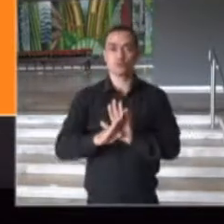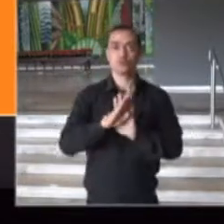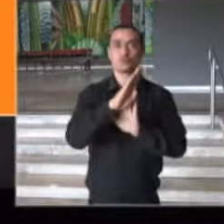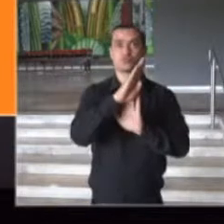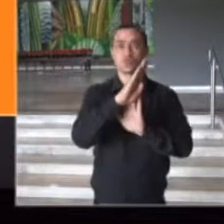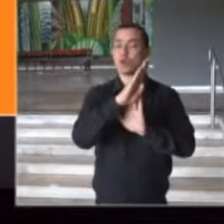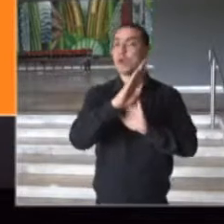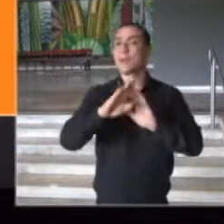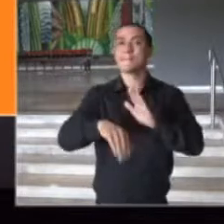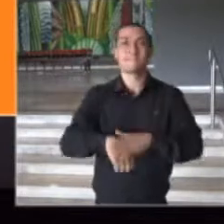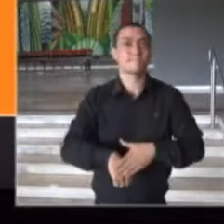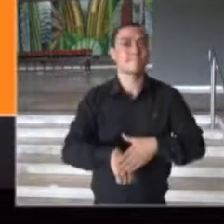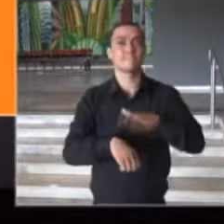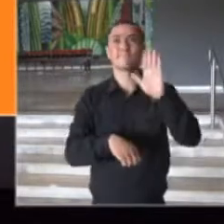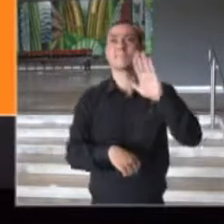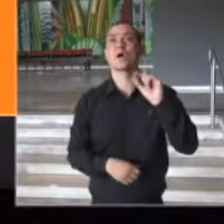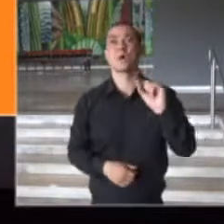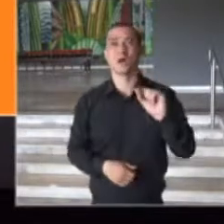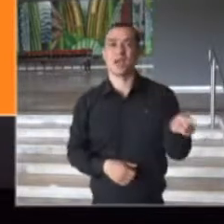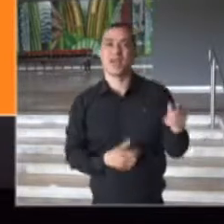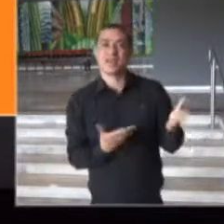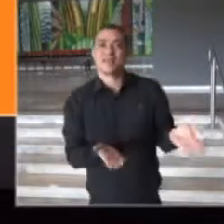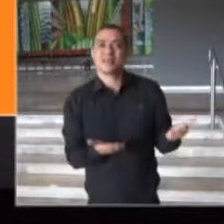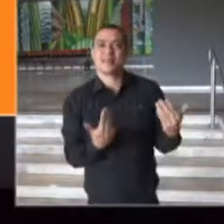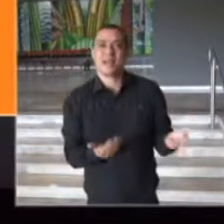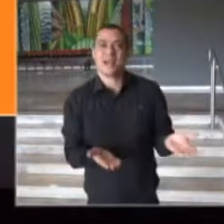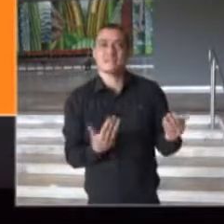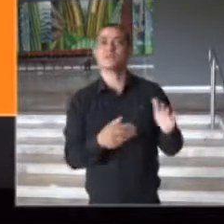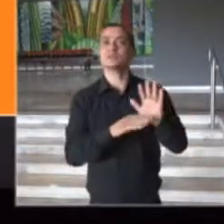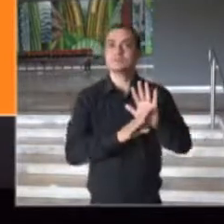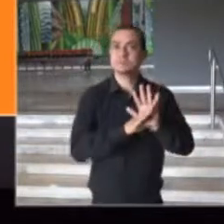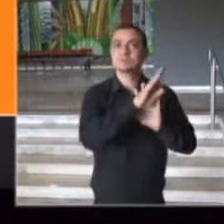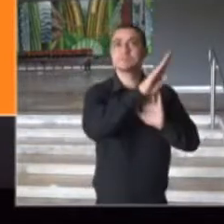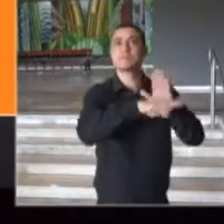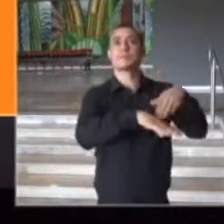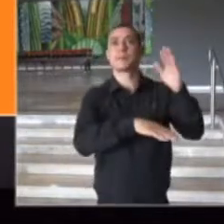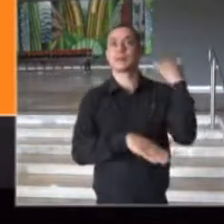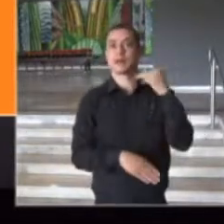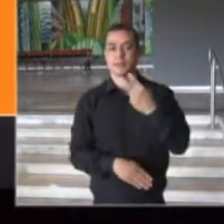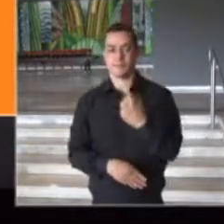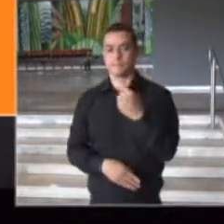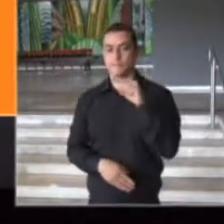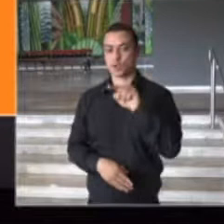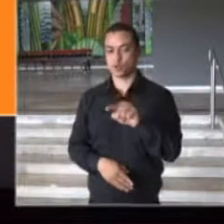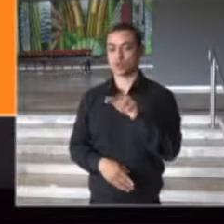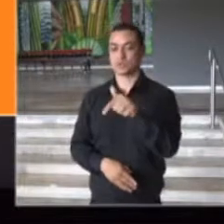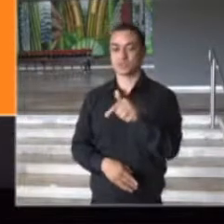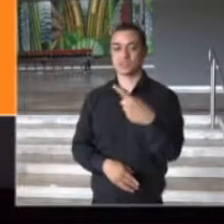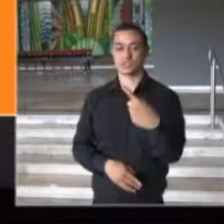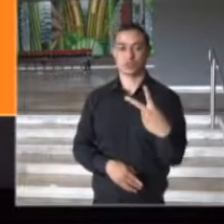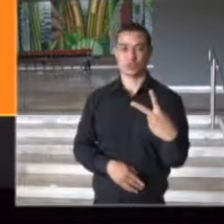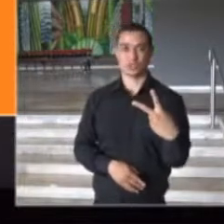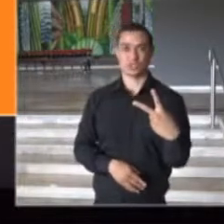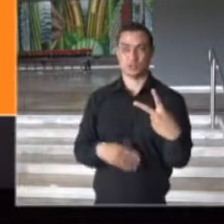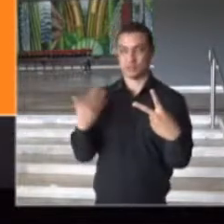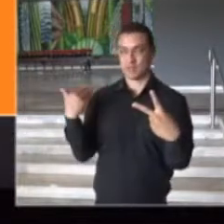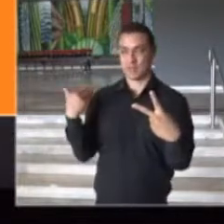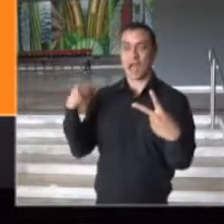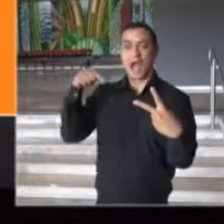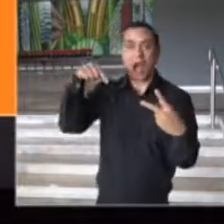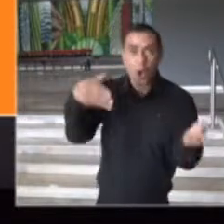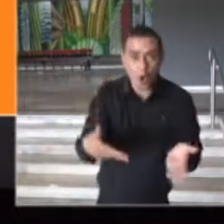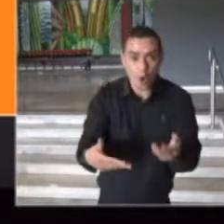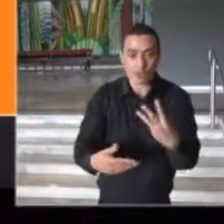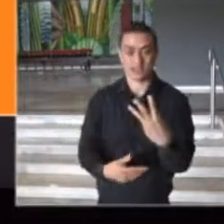bem maior nas enfermarias, onde nós tínhamos 1.712 pacientes internados e hoje nós temos 3